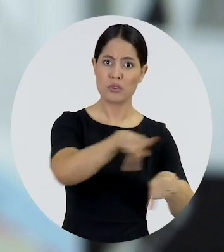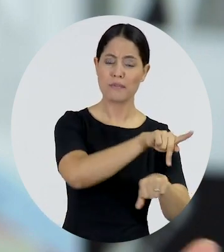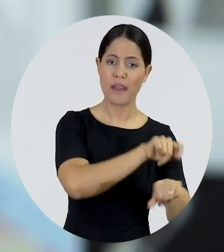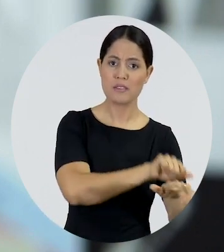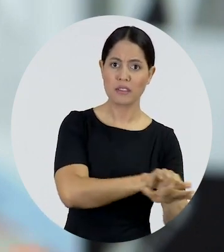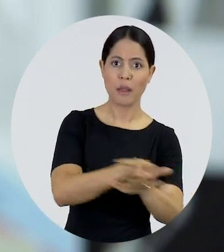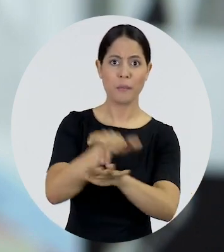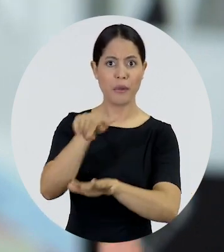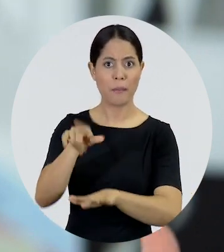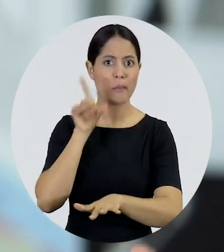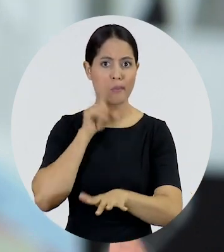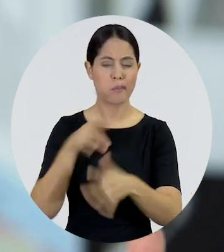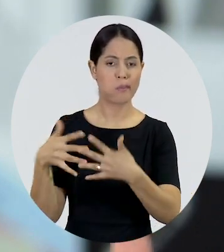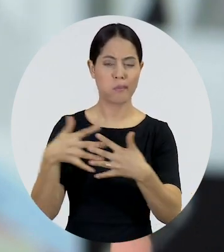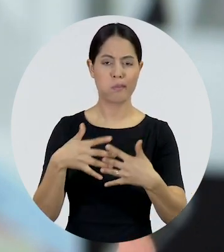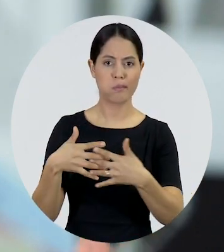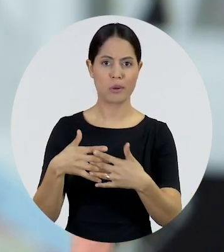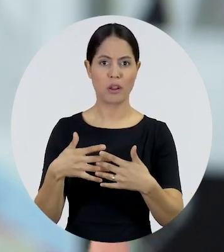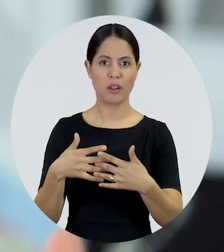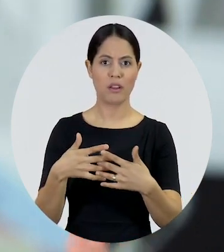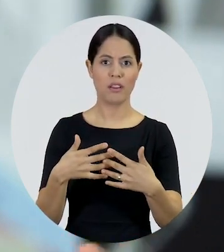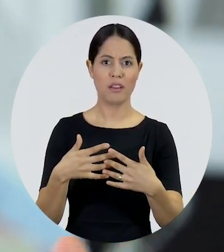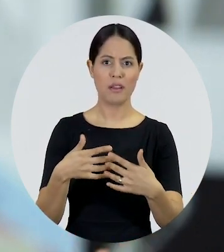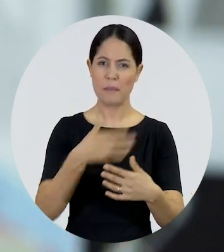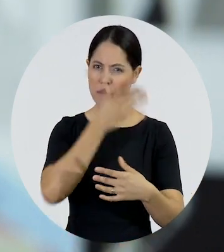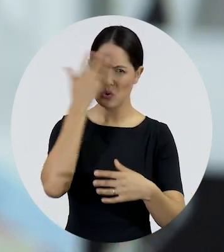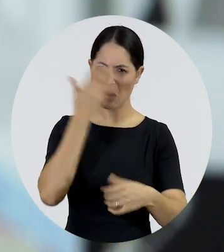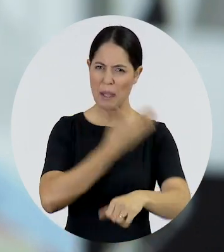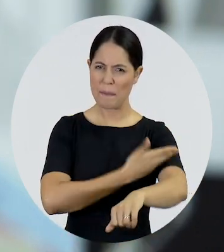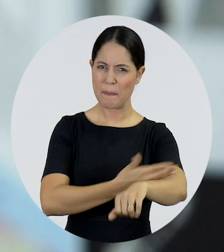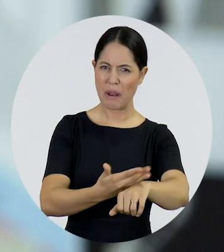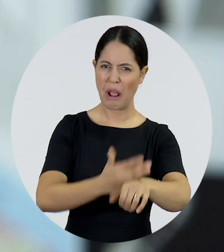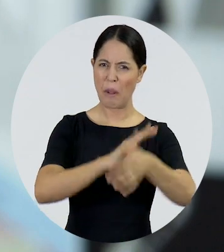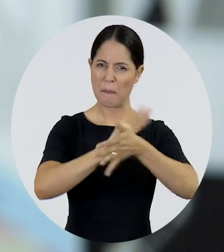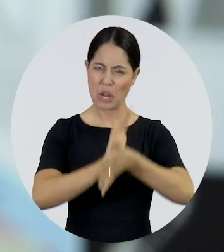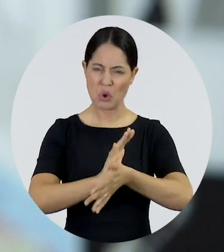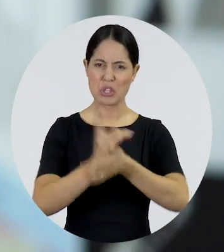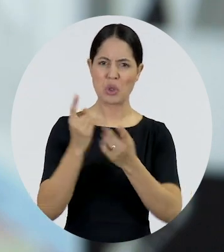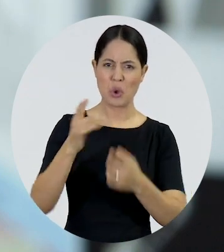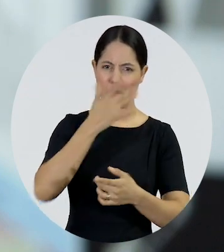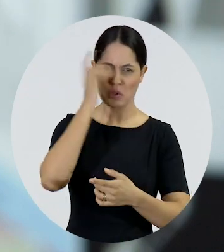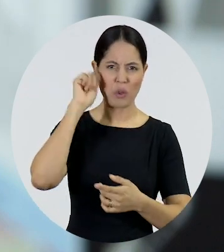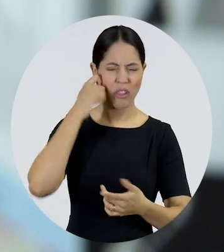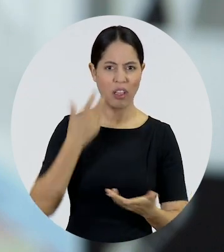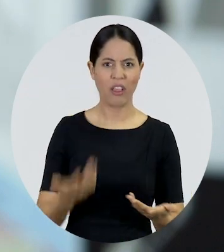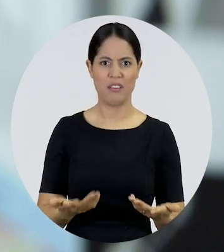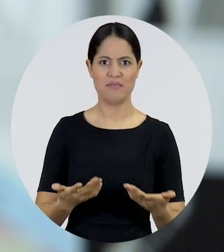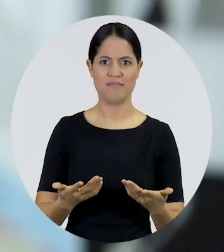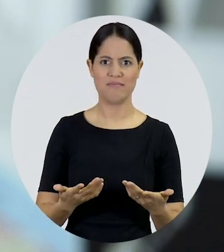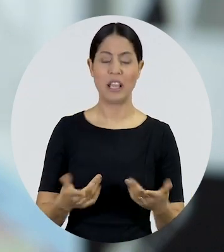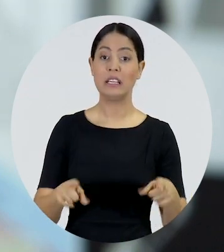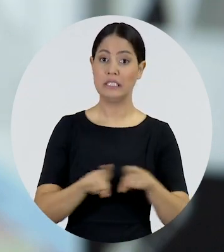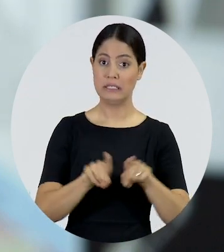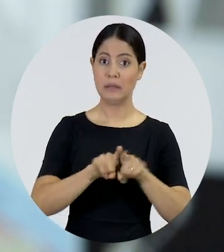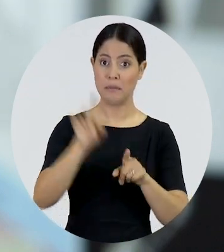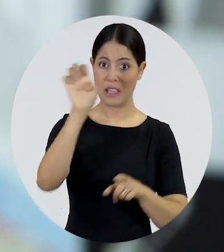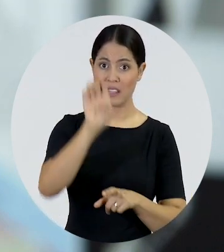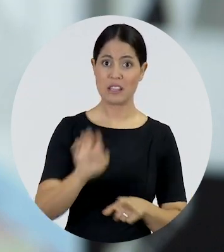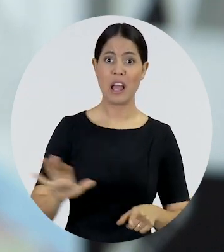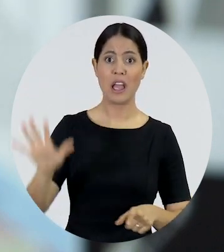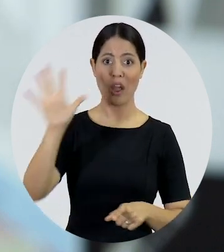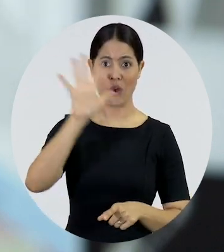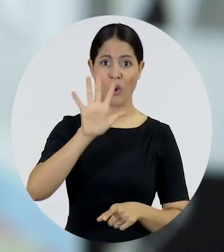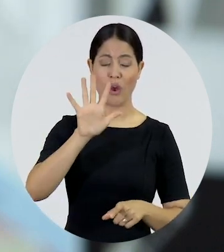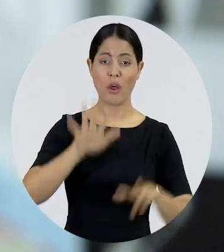promover apoio entre brancos racistas. Na Europa, estamos frente a políticas